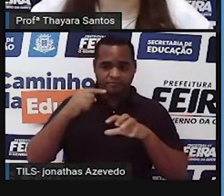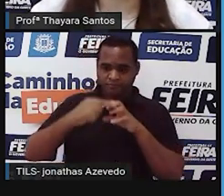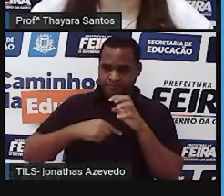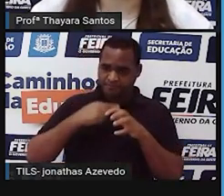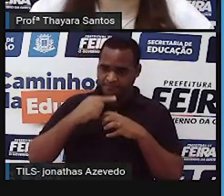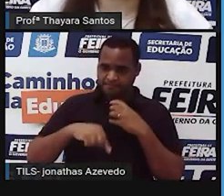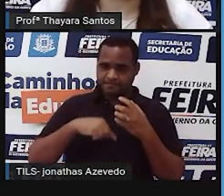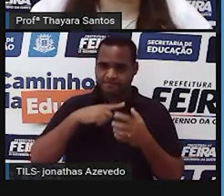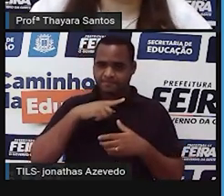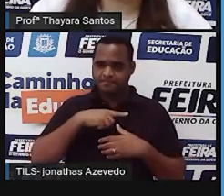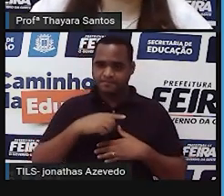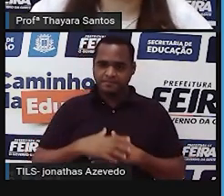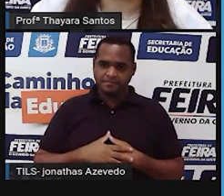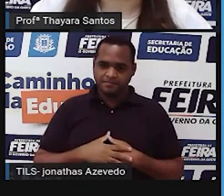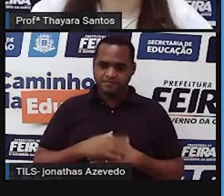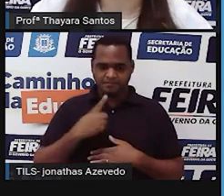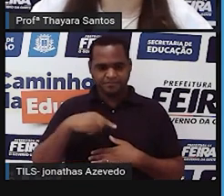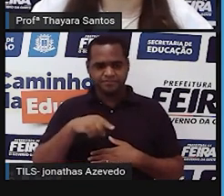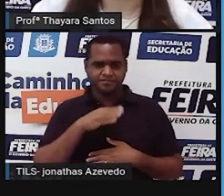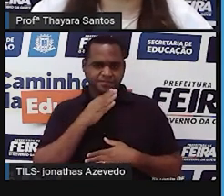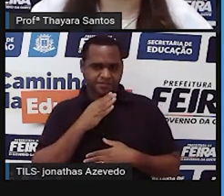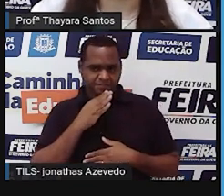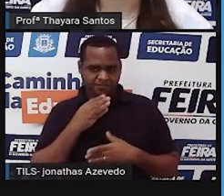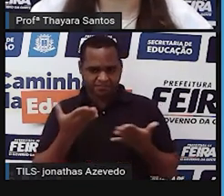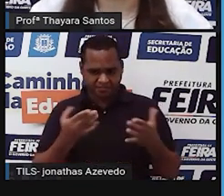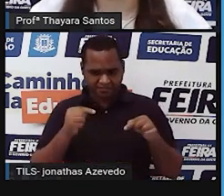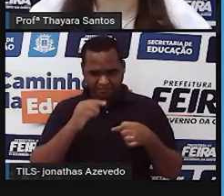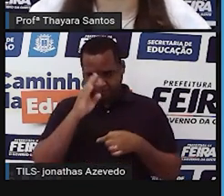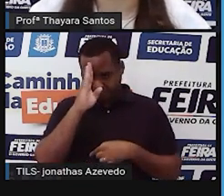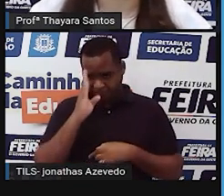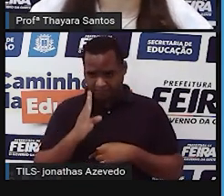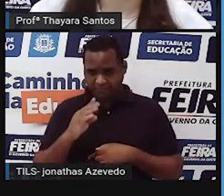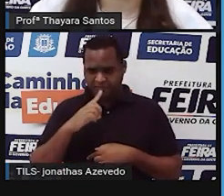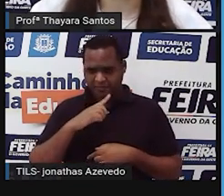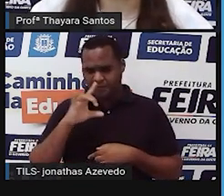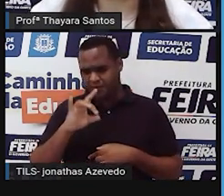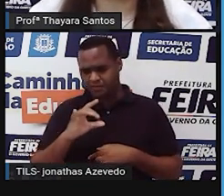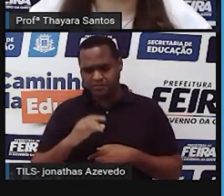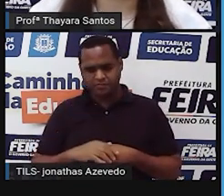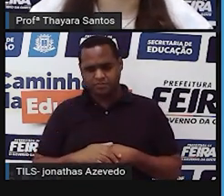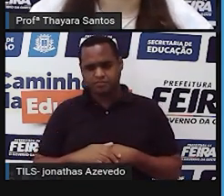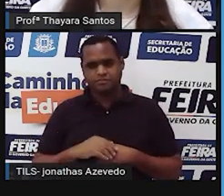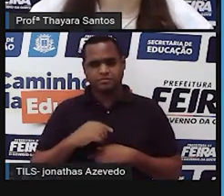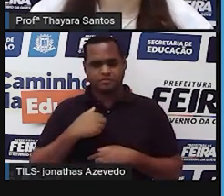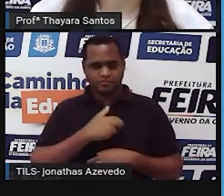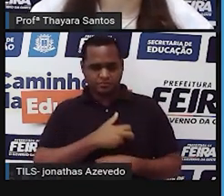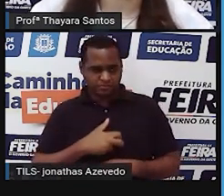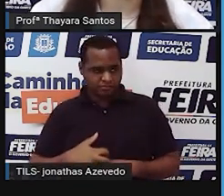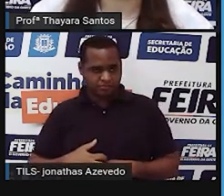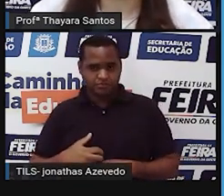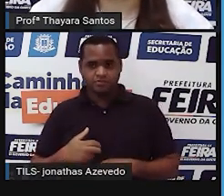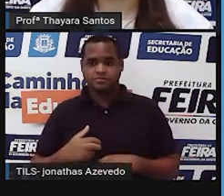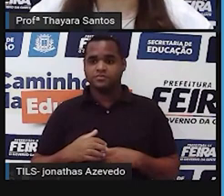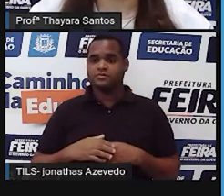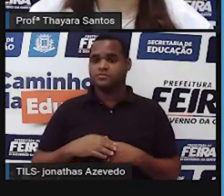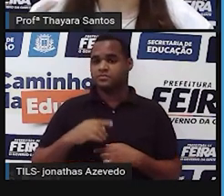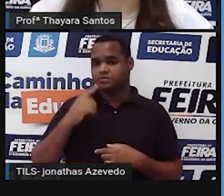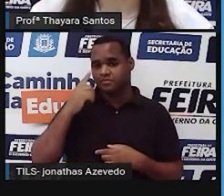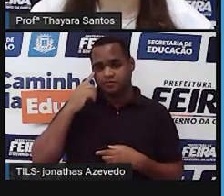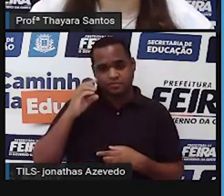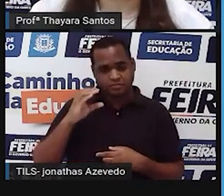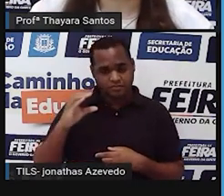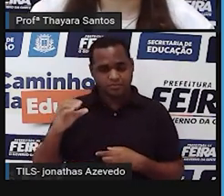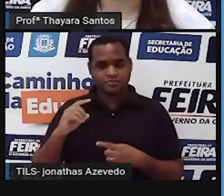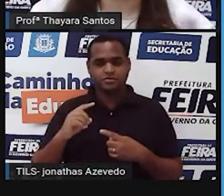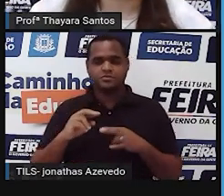só tem esse horóscopo que a gente conhece muito aqui no Brasil, no Ocidente. Tem o horóscopo chinês, tem o horóscopo babilônico, tem o